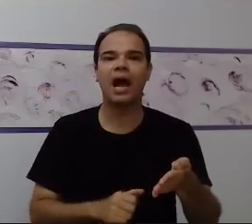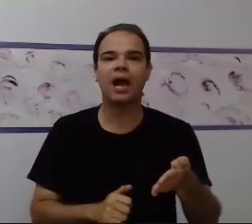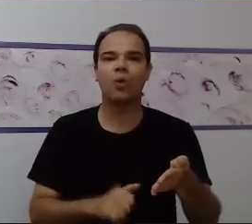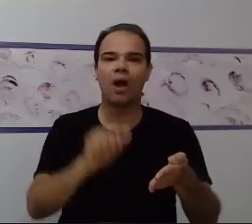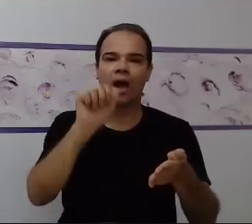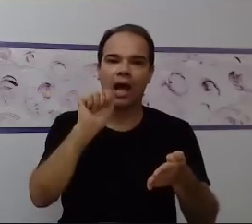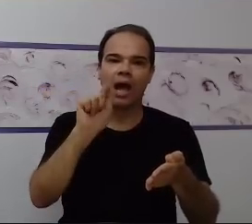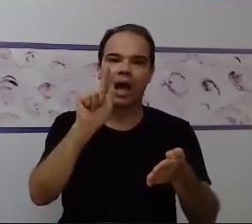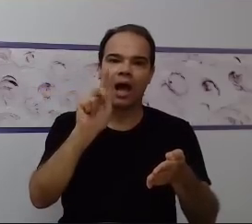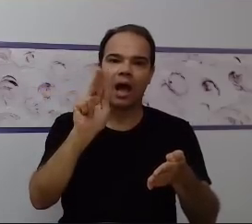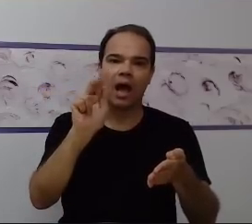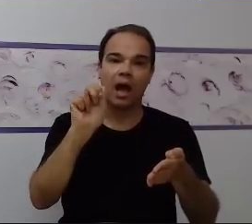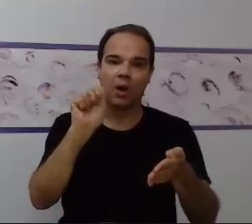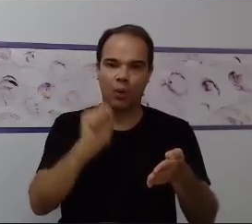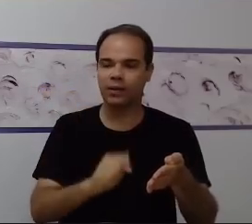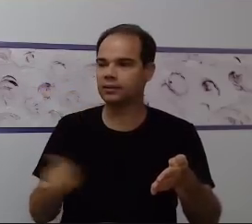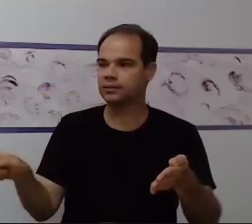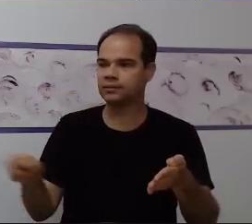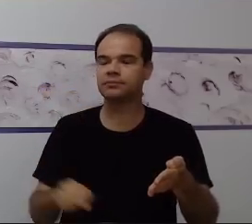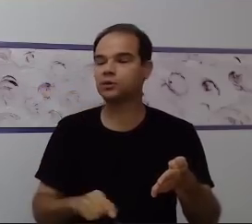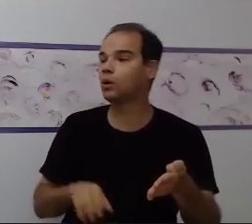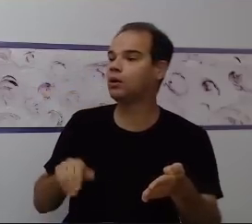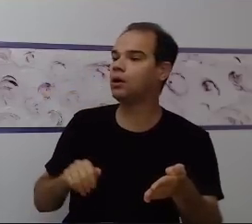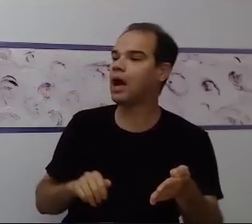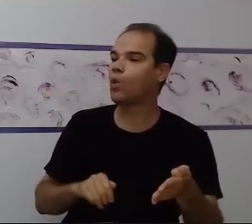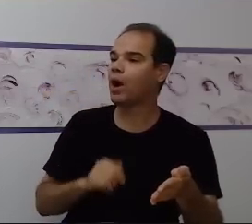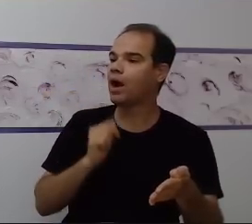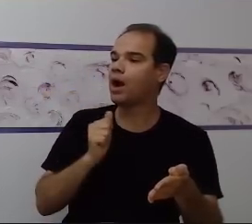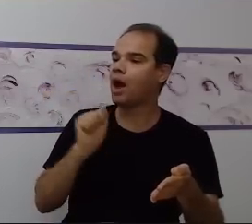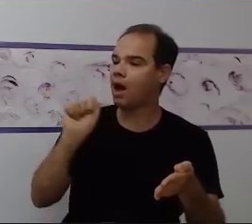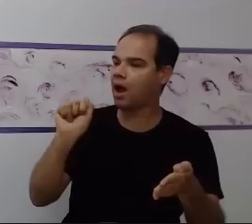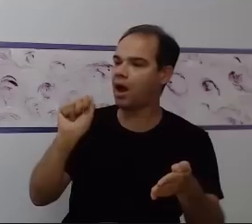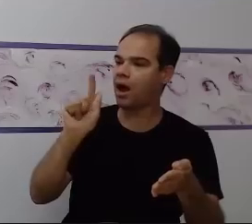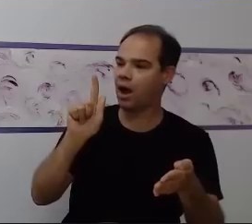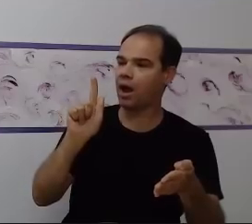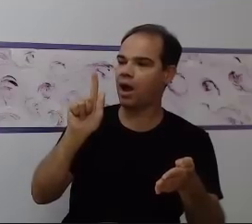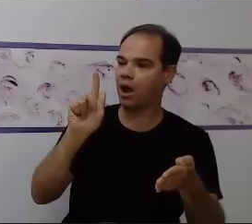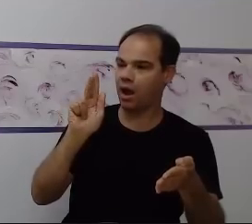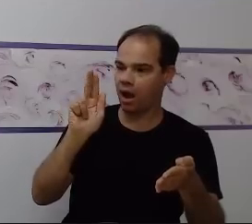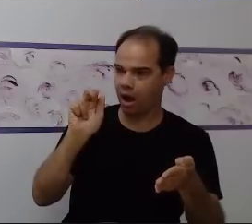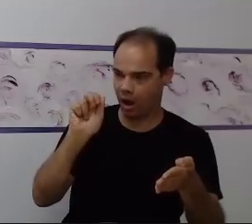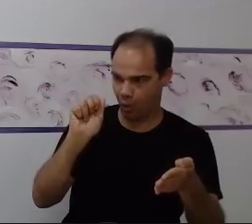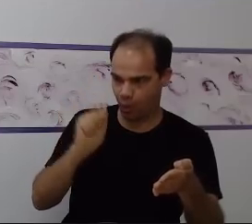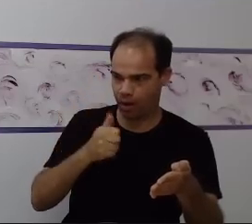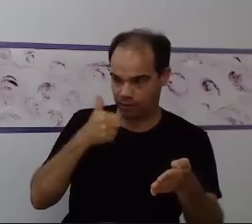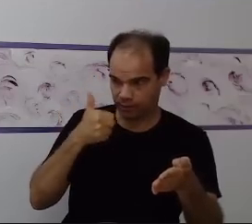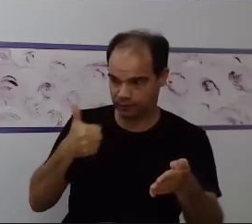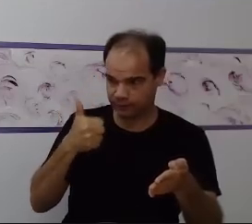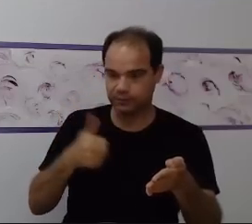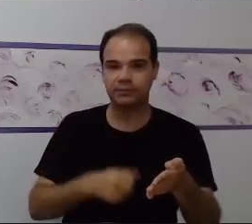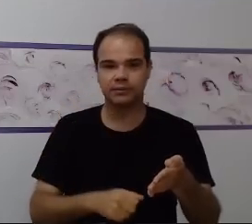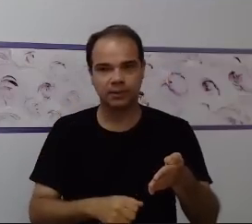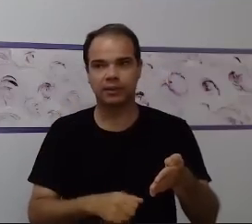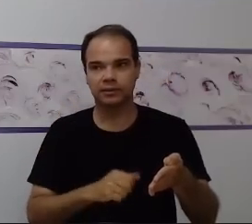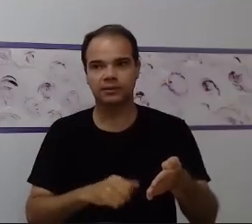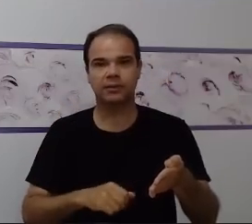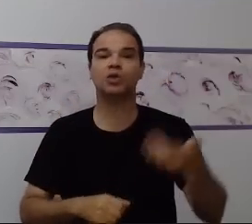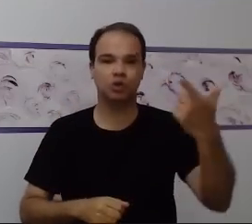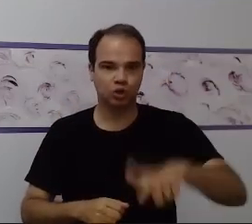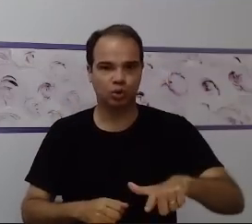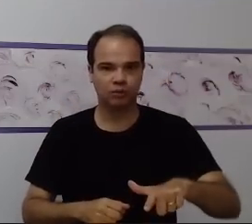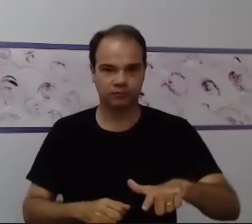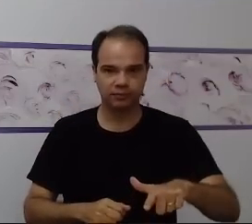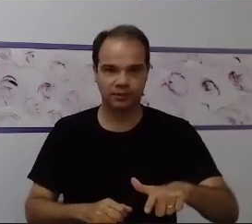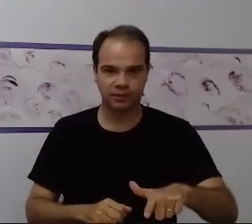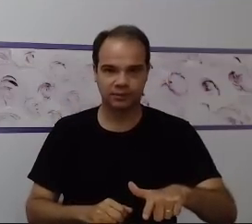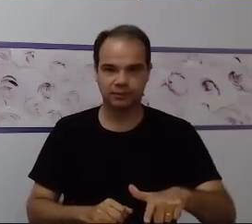da imagem sempre junto. A imagem, dos gestos. Lembra que essa criança precisa desse apoio visual e que muitas vezes a